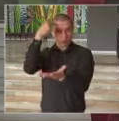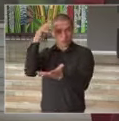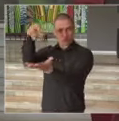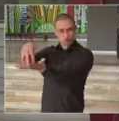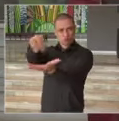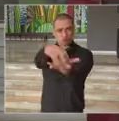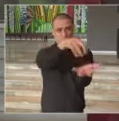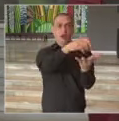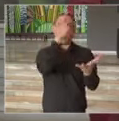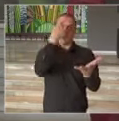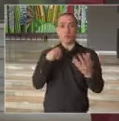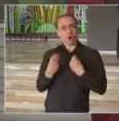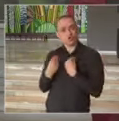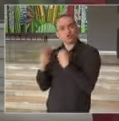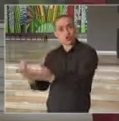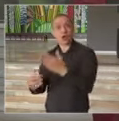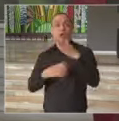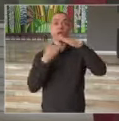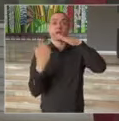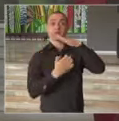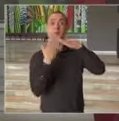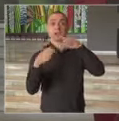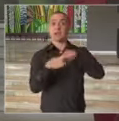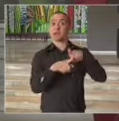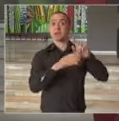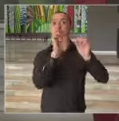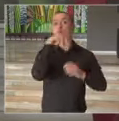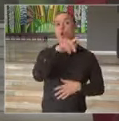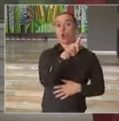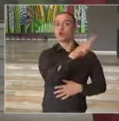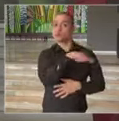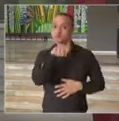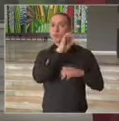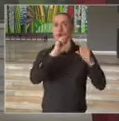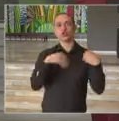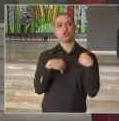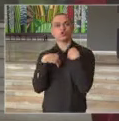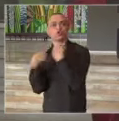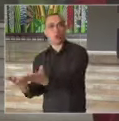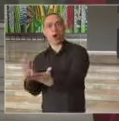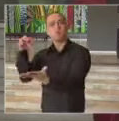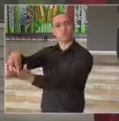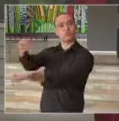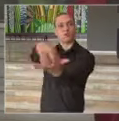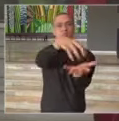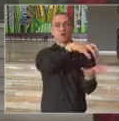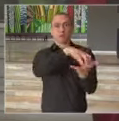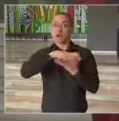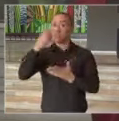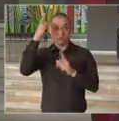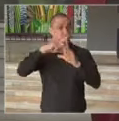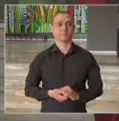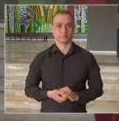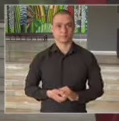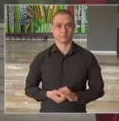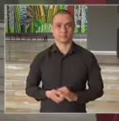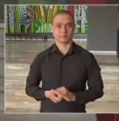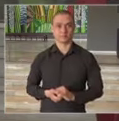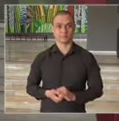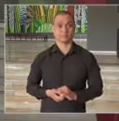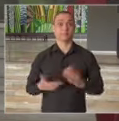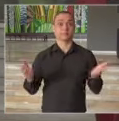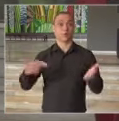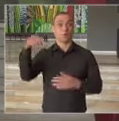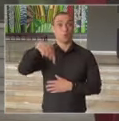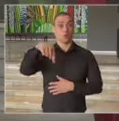para que pessoas, empresas e organizações possam fazer suas doações. E